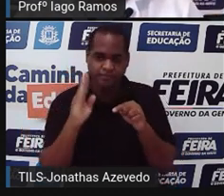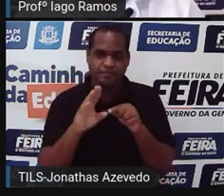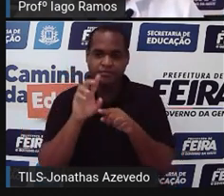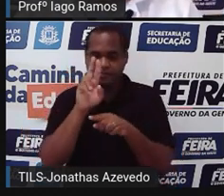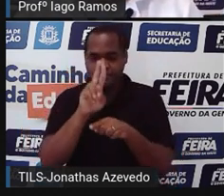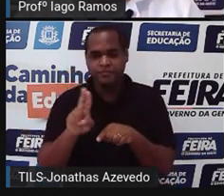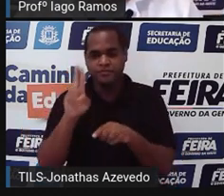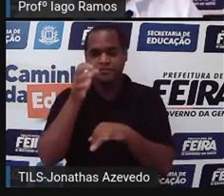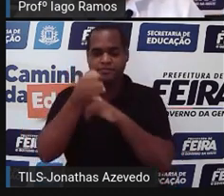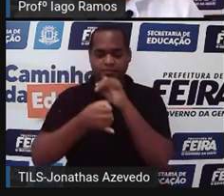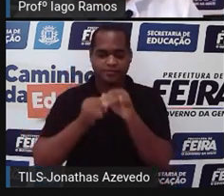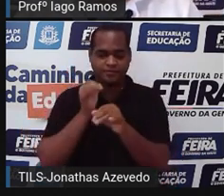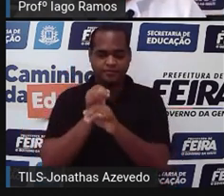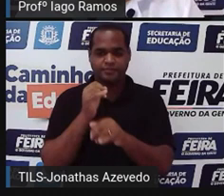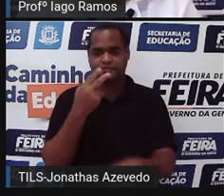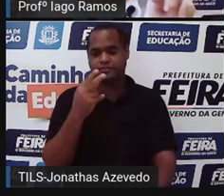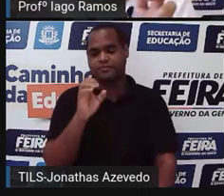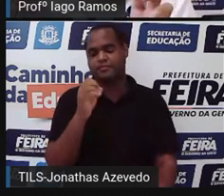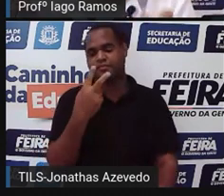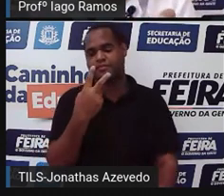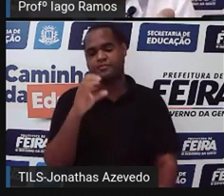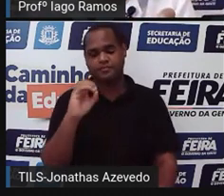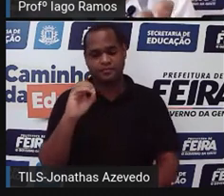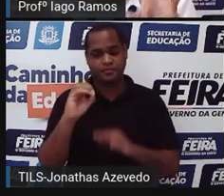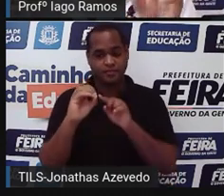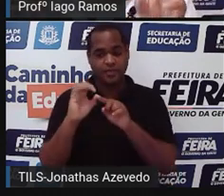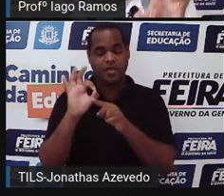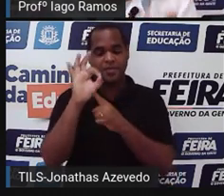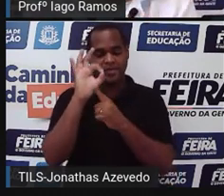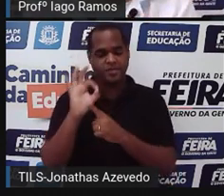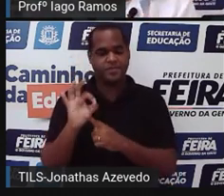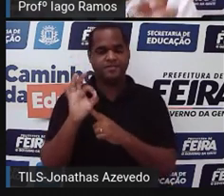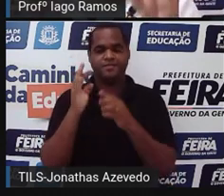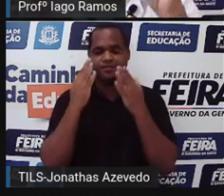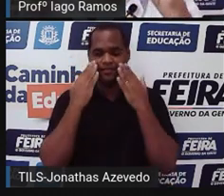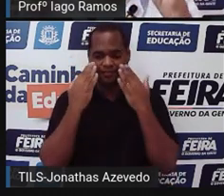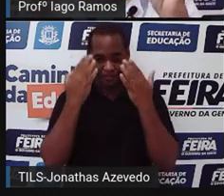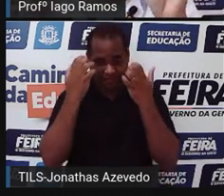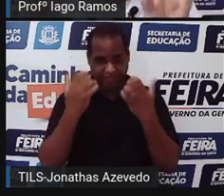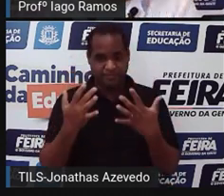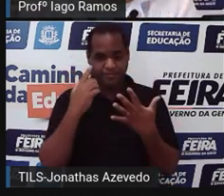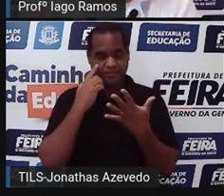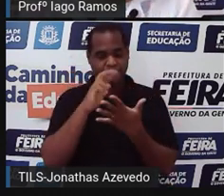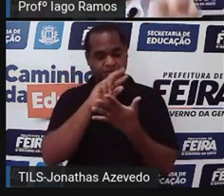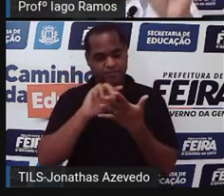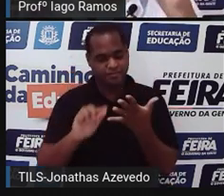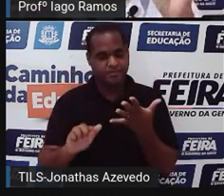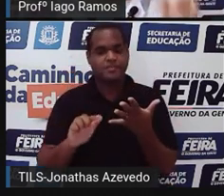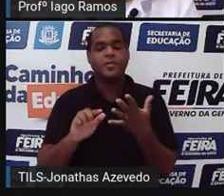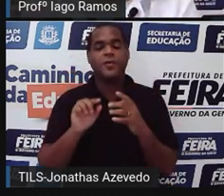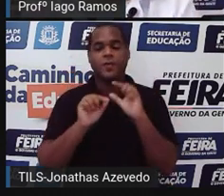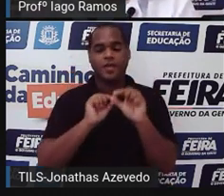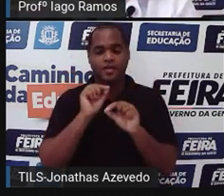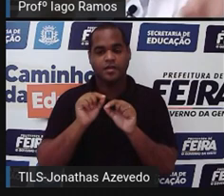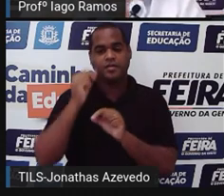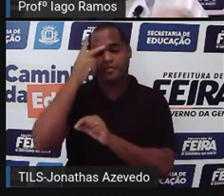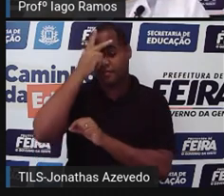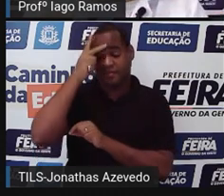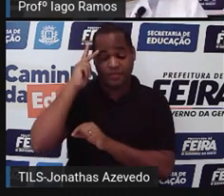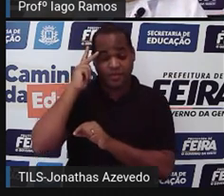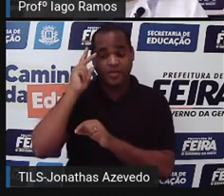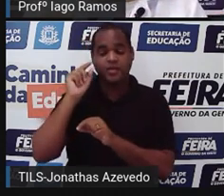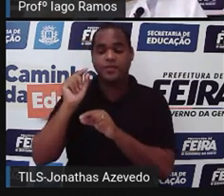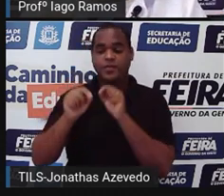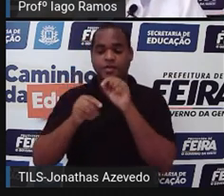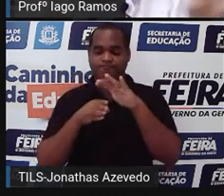usaram a internet em 2020. Então, os percentuais representam as quantidades de pessoas que